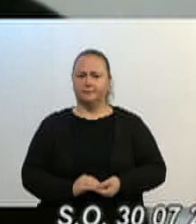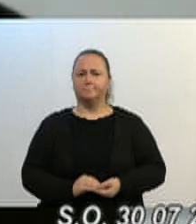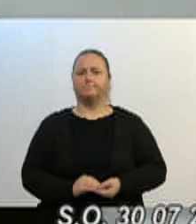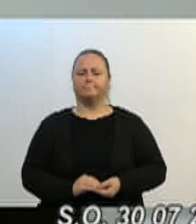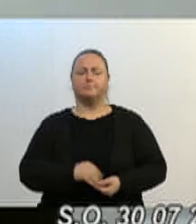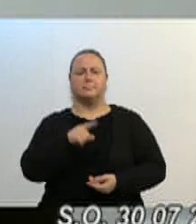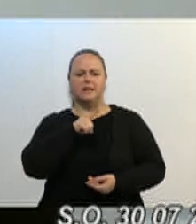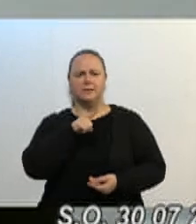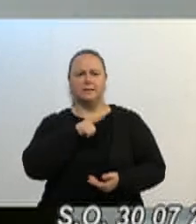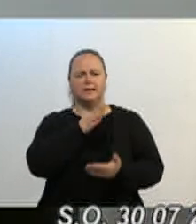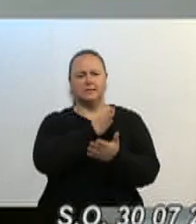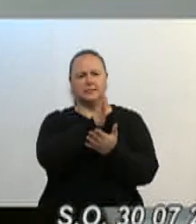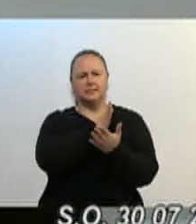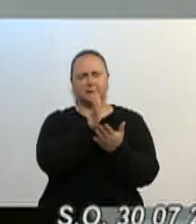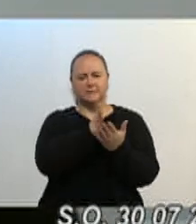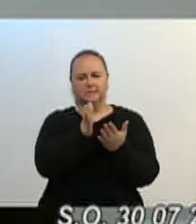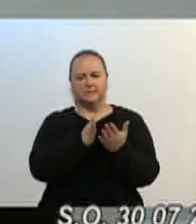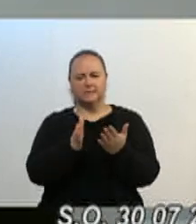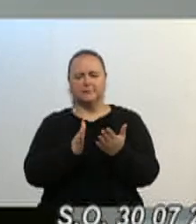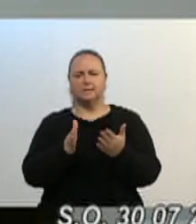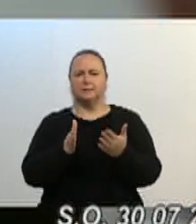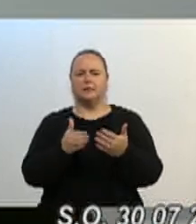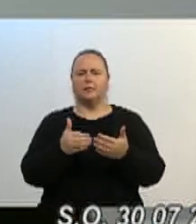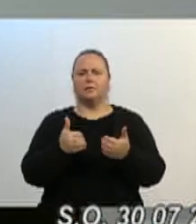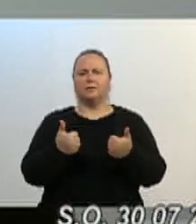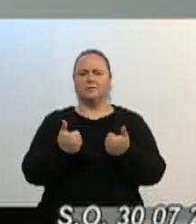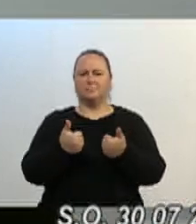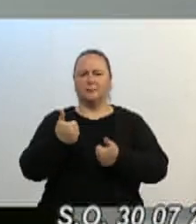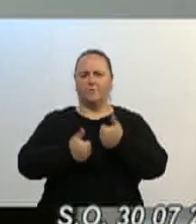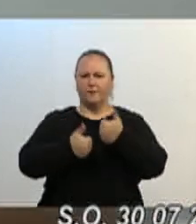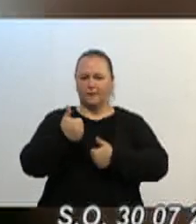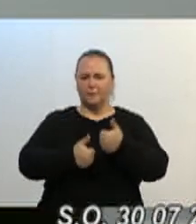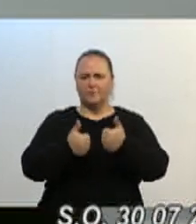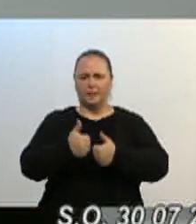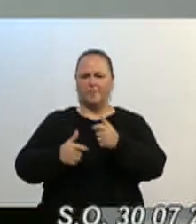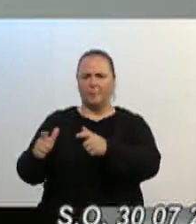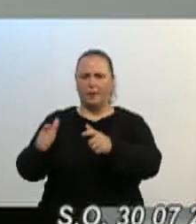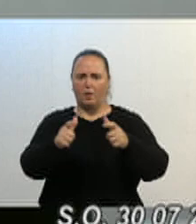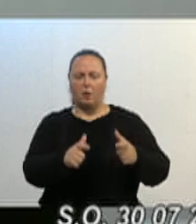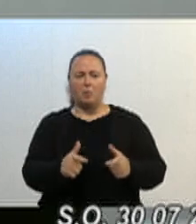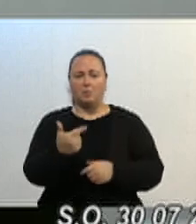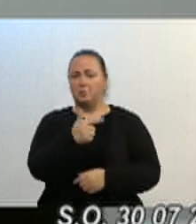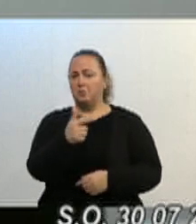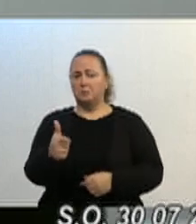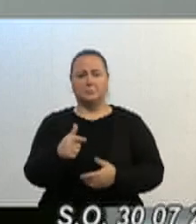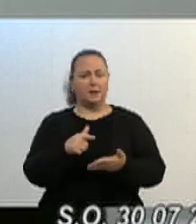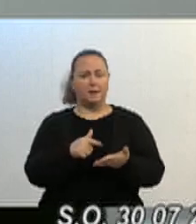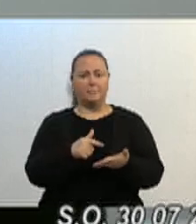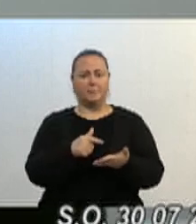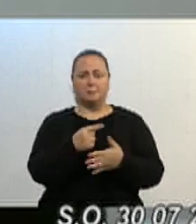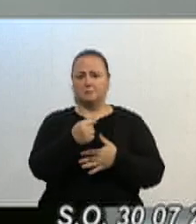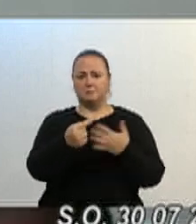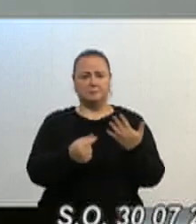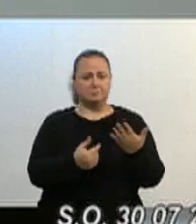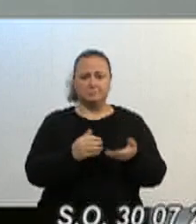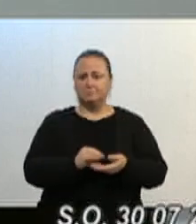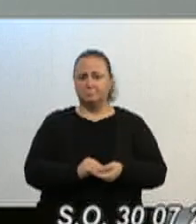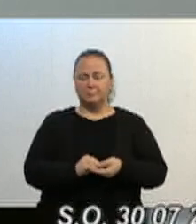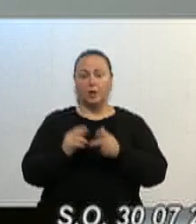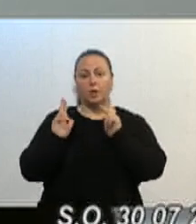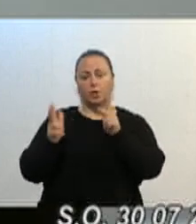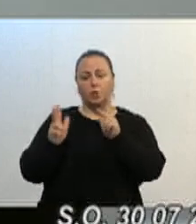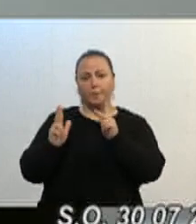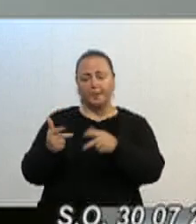segmentos, segmentos do soccer, tudo parado esse tempo todo, não houve nenhum benefício, segmento do músculo, segmento dos topiqueiros, que agora